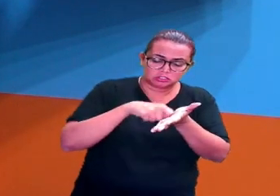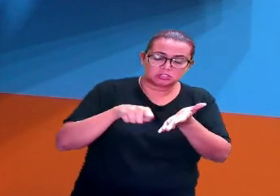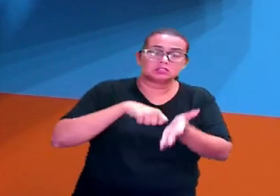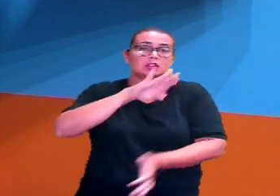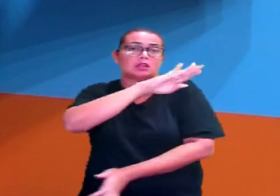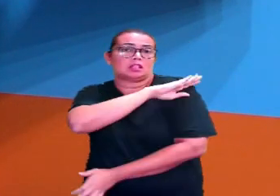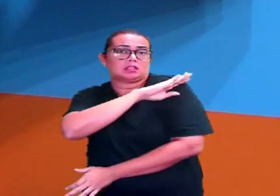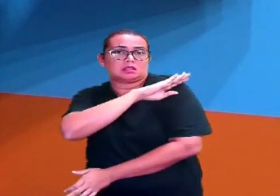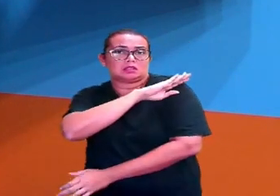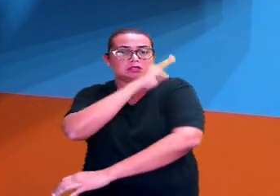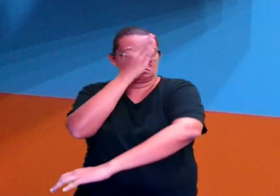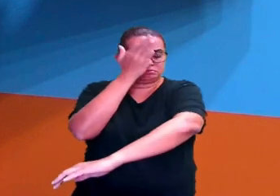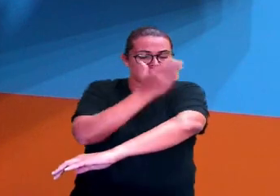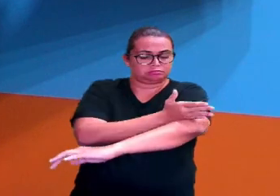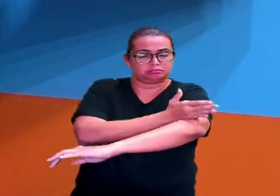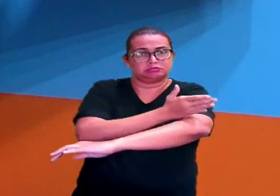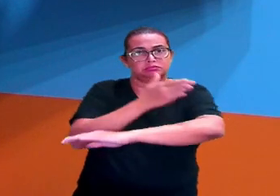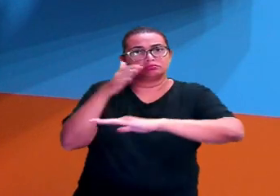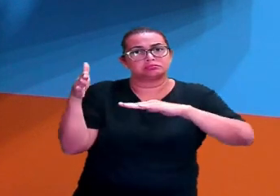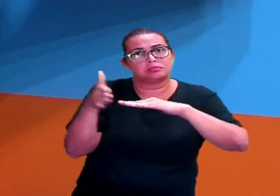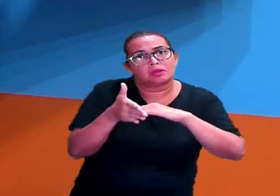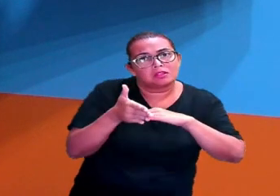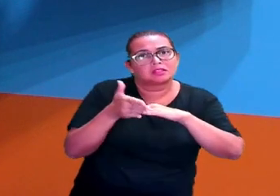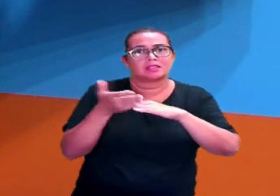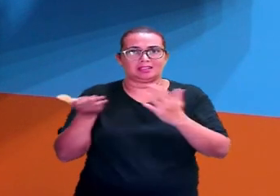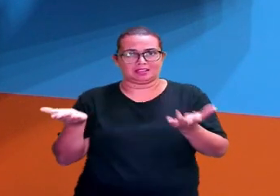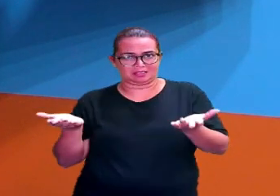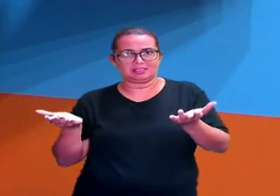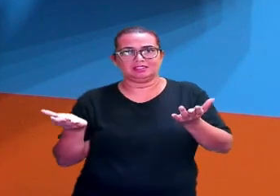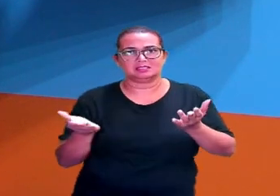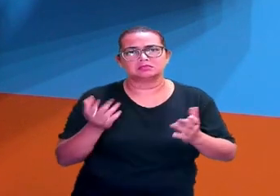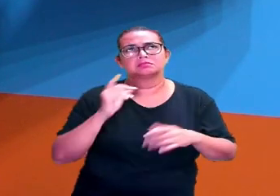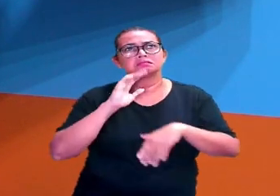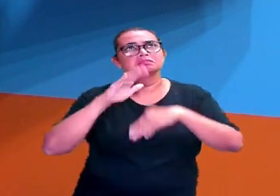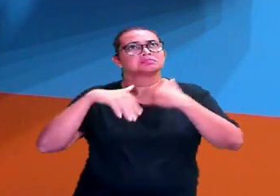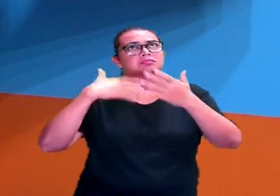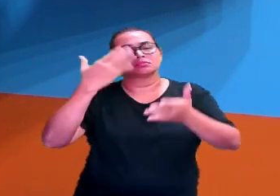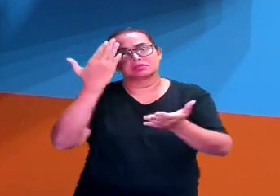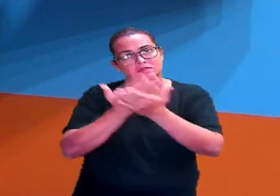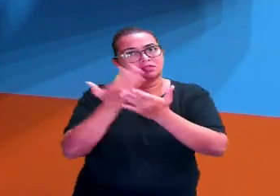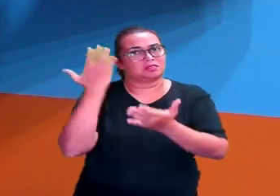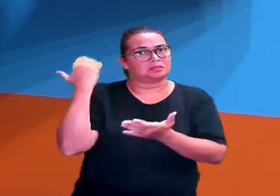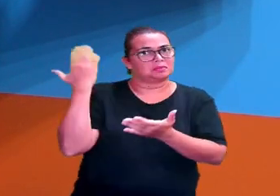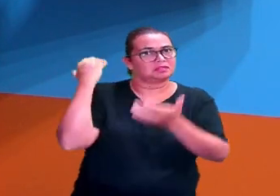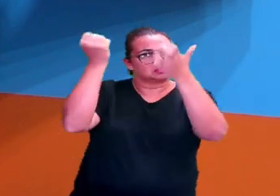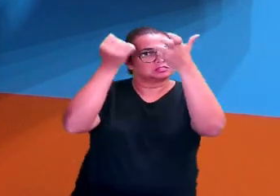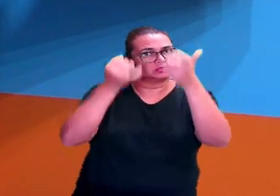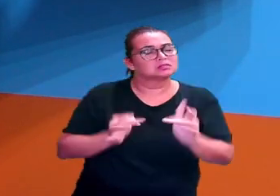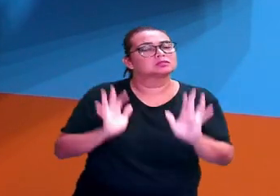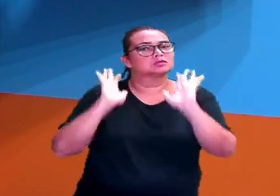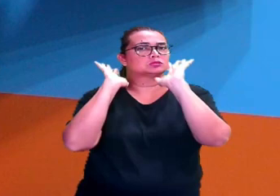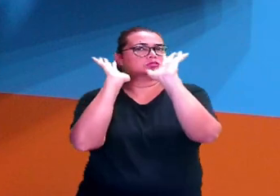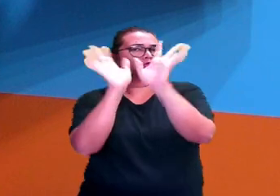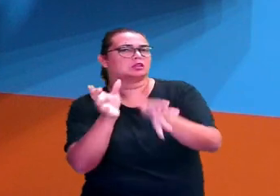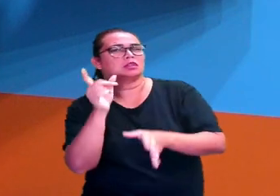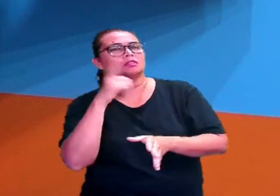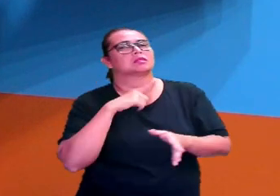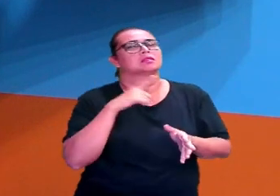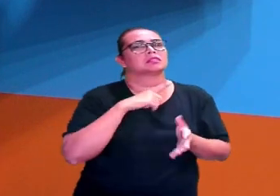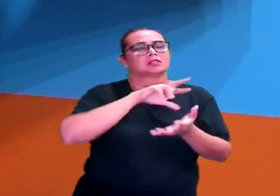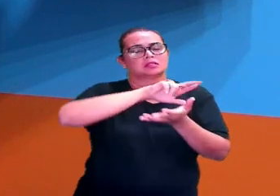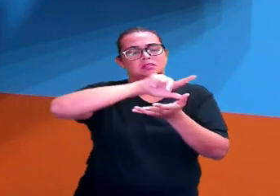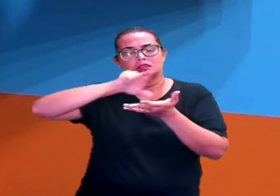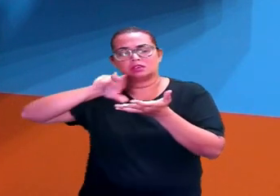antiga, a idade moderna. Então, assim, por aí foi, né? Na nossa aula passada. E aí, a gente viu também os diferentes